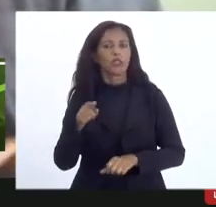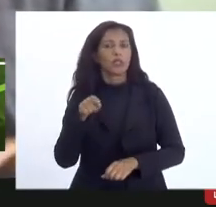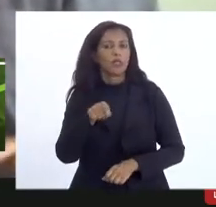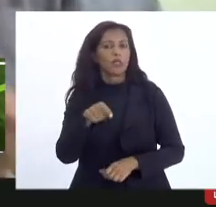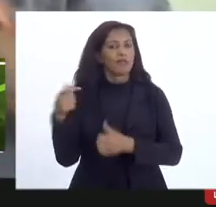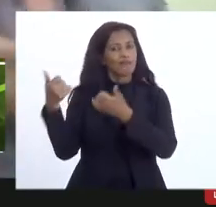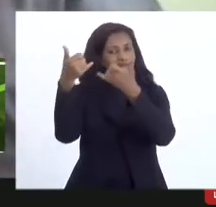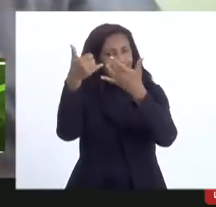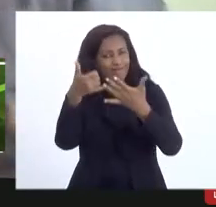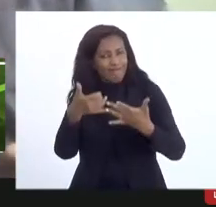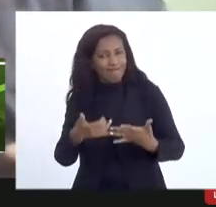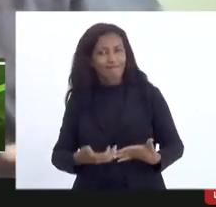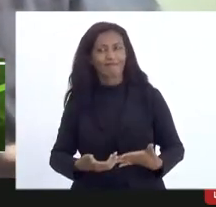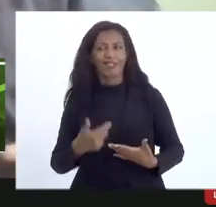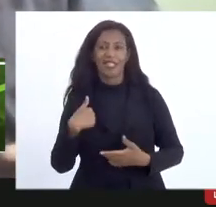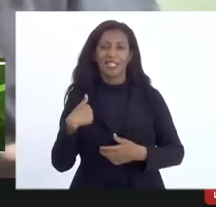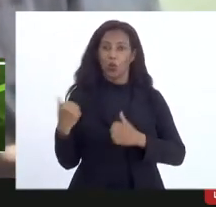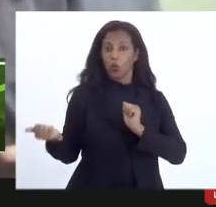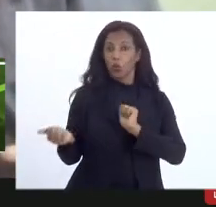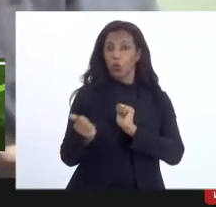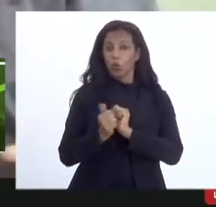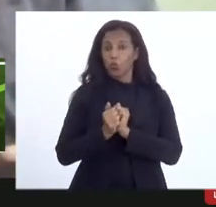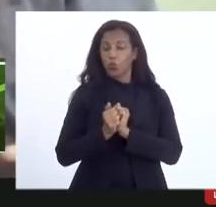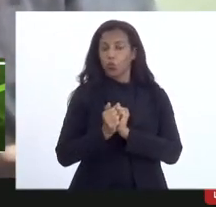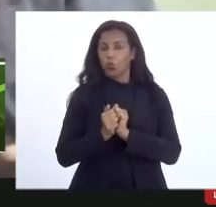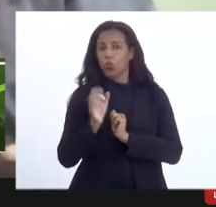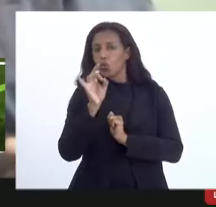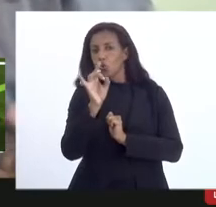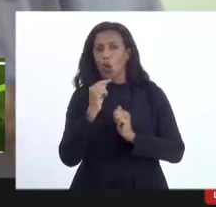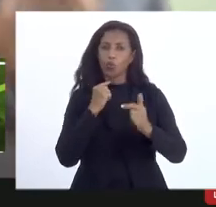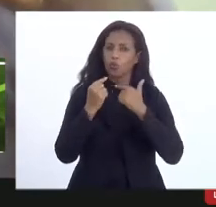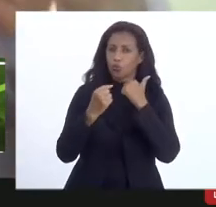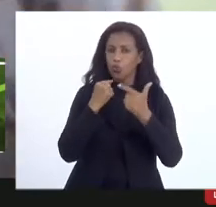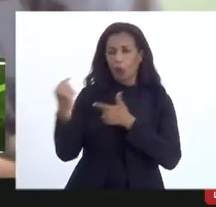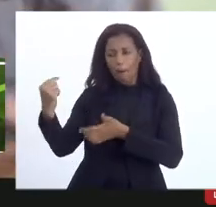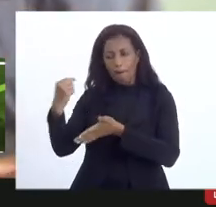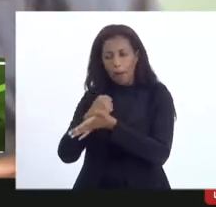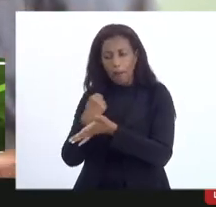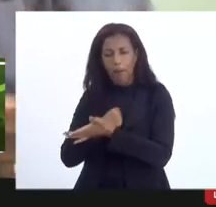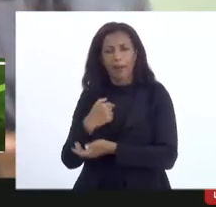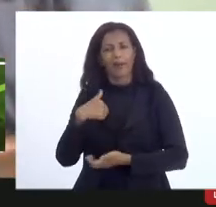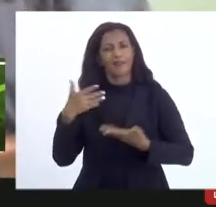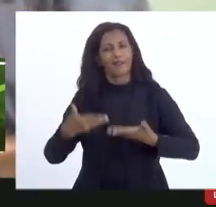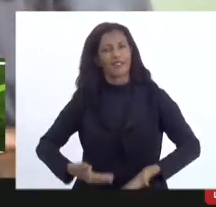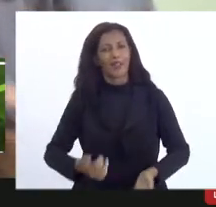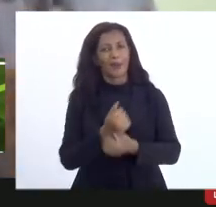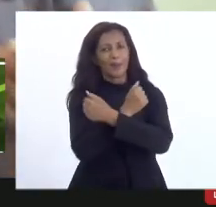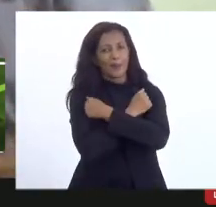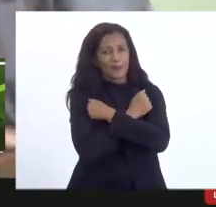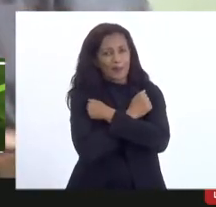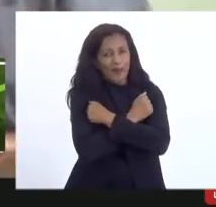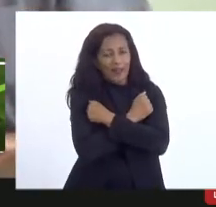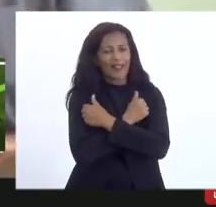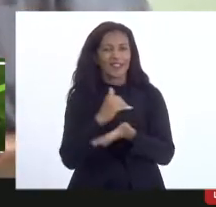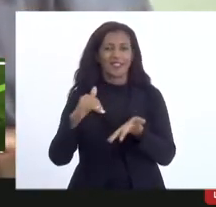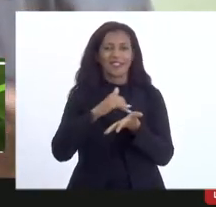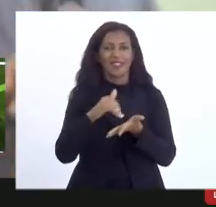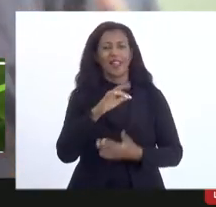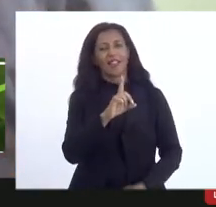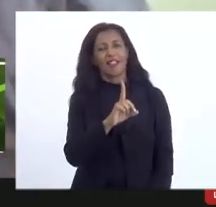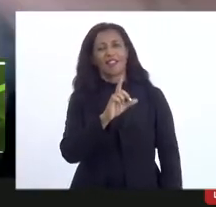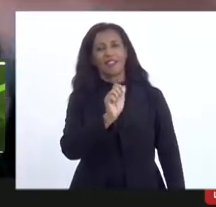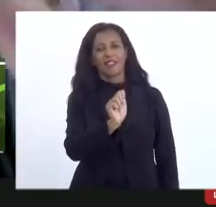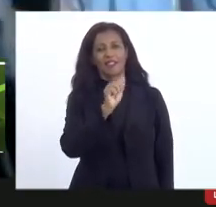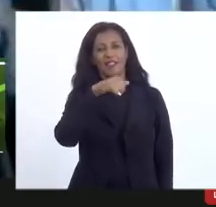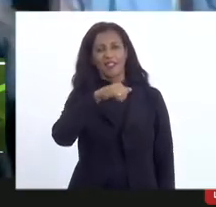explicar que claramente estou aqui para desclarecer qualquer dúvida e deixo aqui um abraço para o Manajá da Secretaria Daniela Barbos.